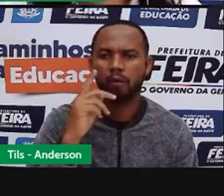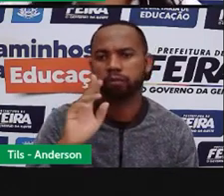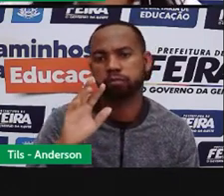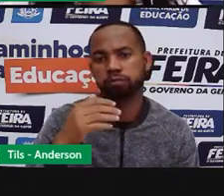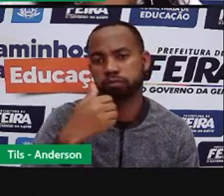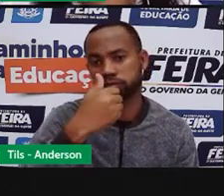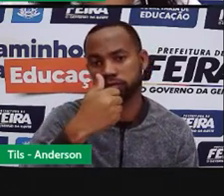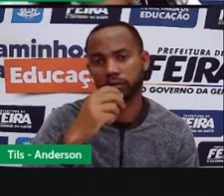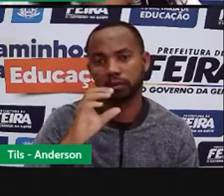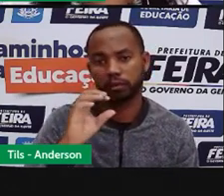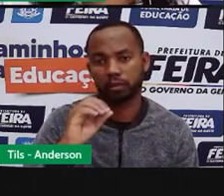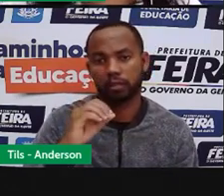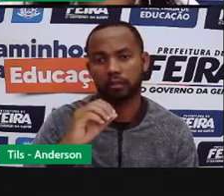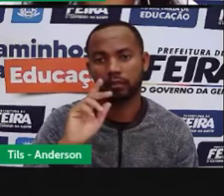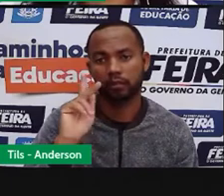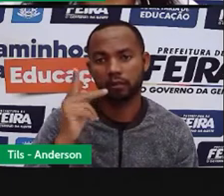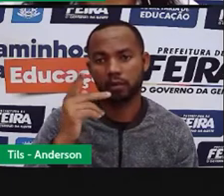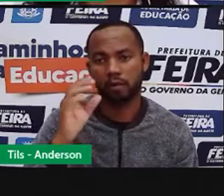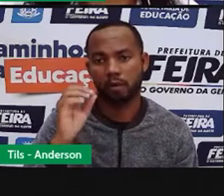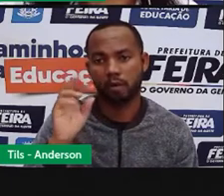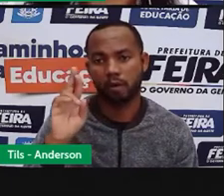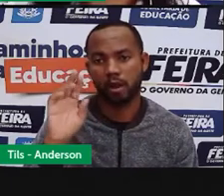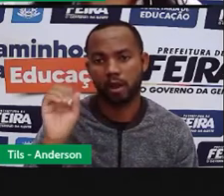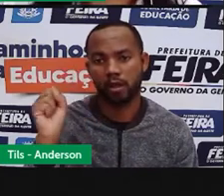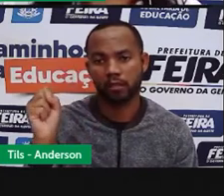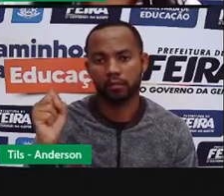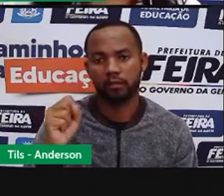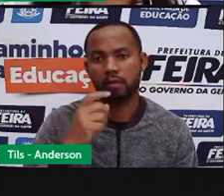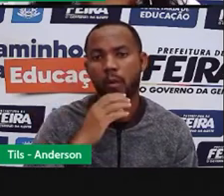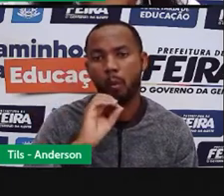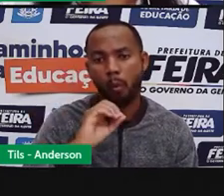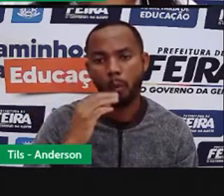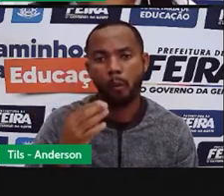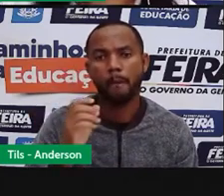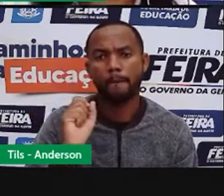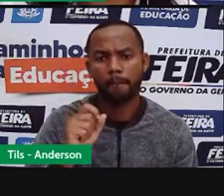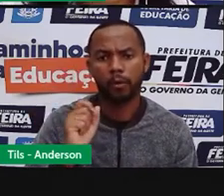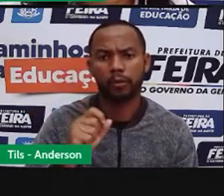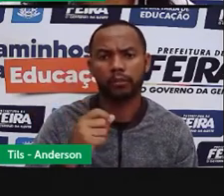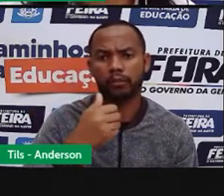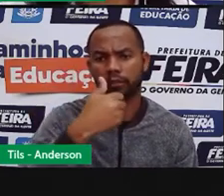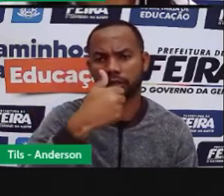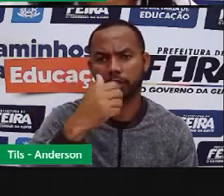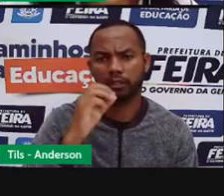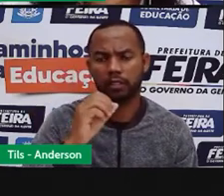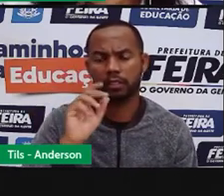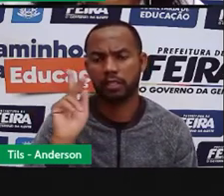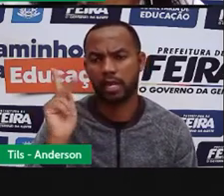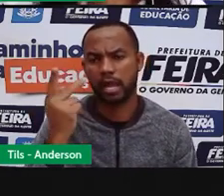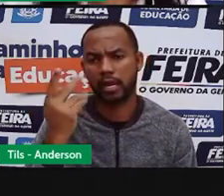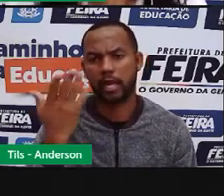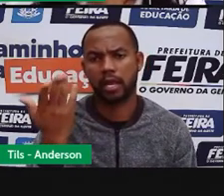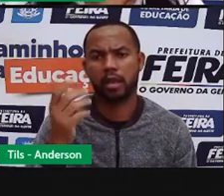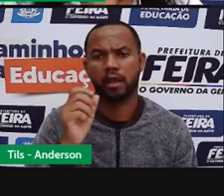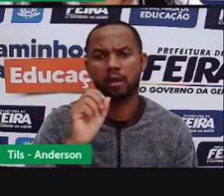todo por extensa. 10, o nome do número 10 e a palavra horas.